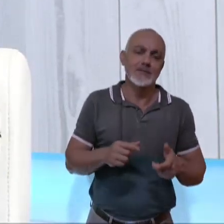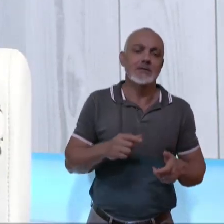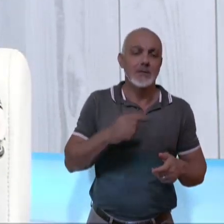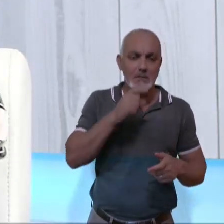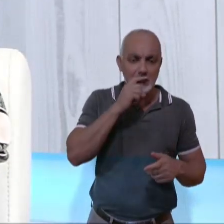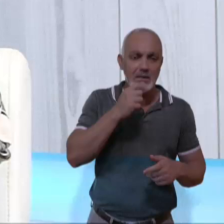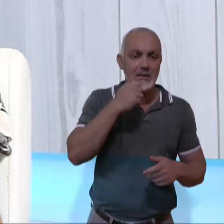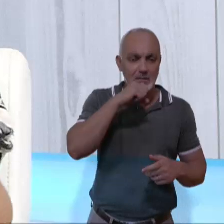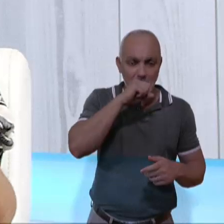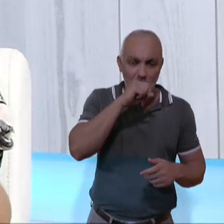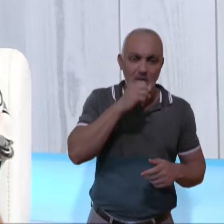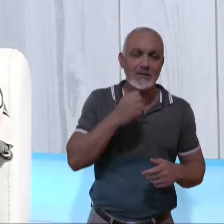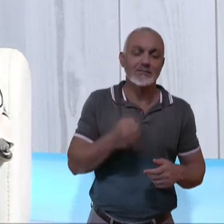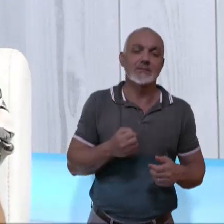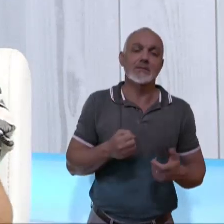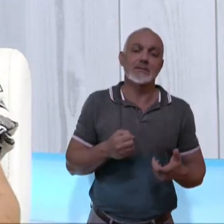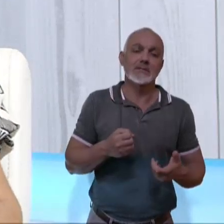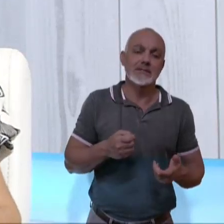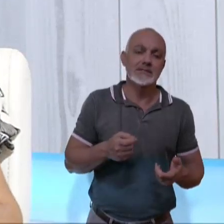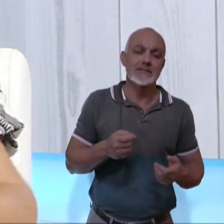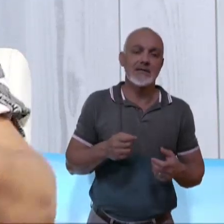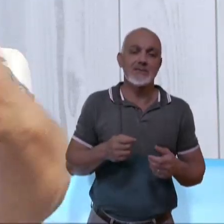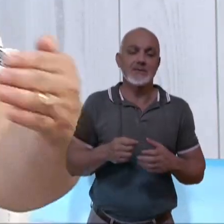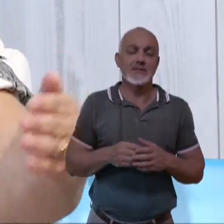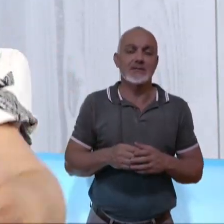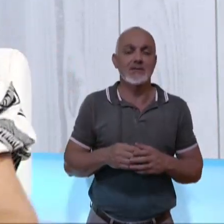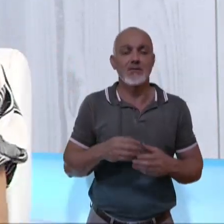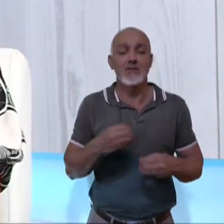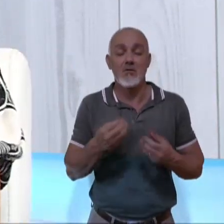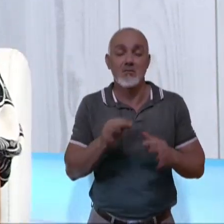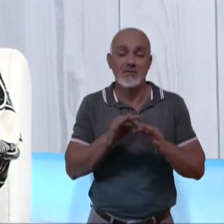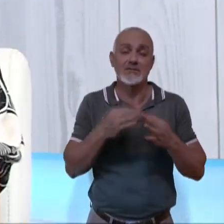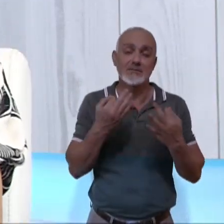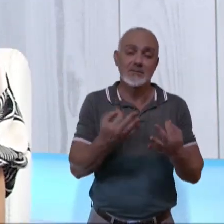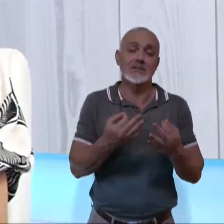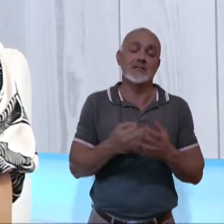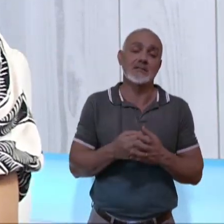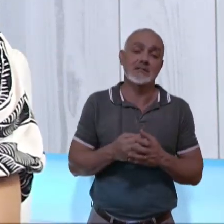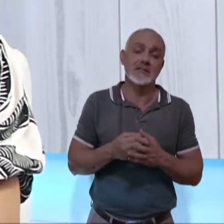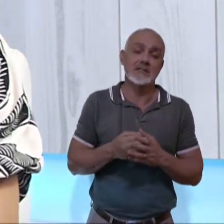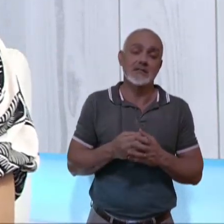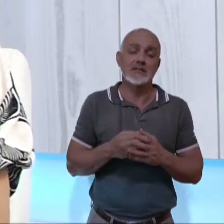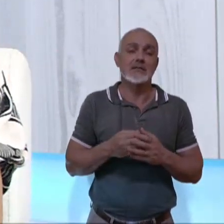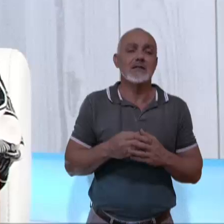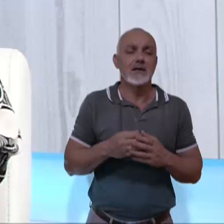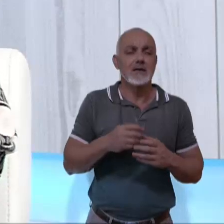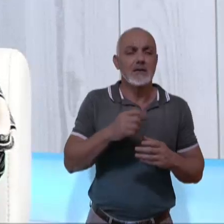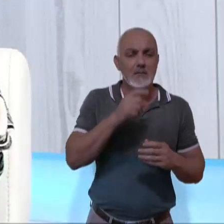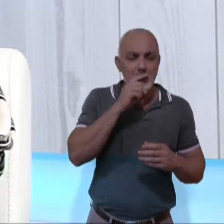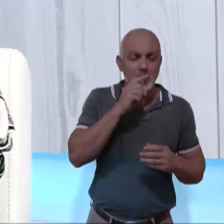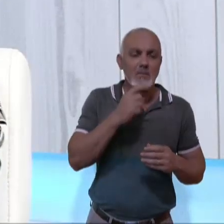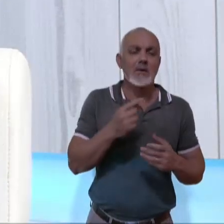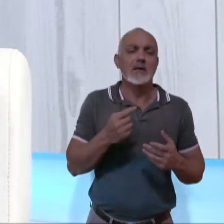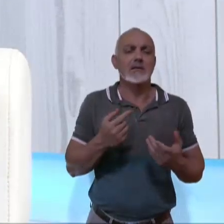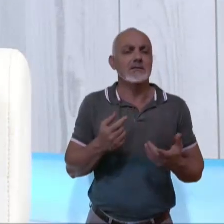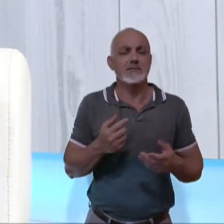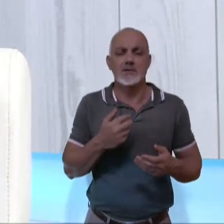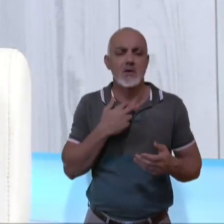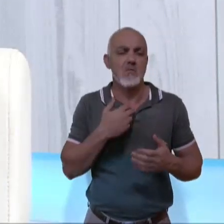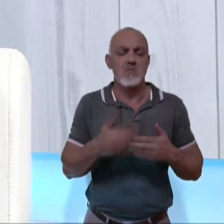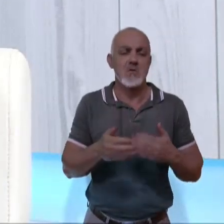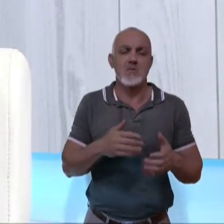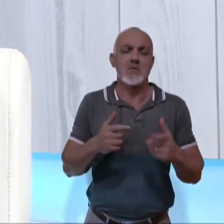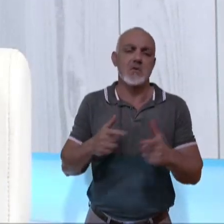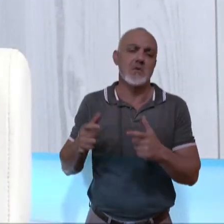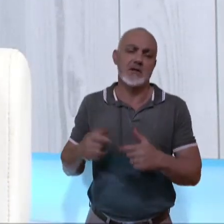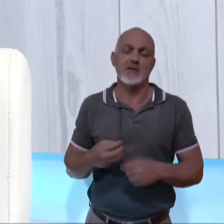o pai. Uhum. Como é que está a vida dele com relação à família, a família paterna ou materna. Uhum. Não importa onde ele